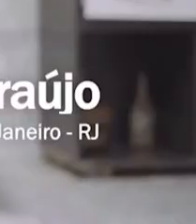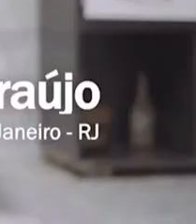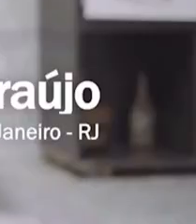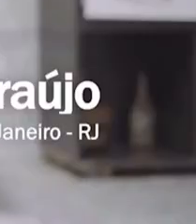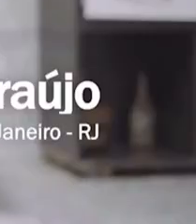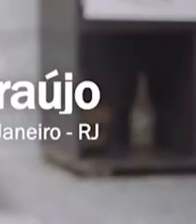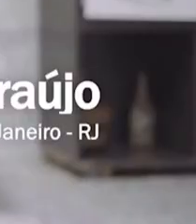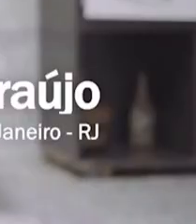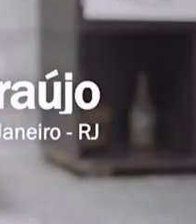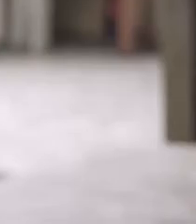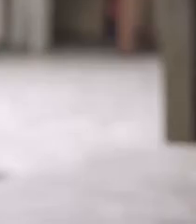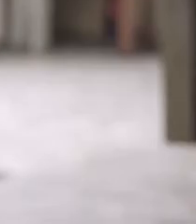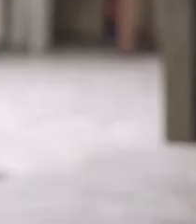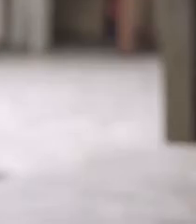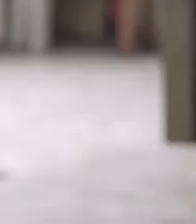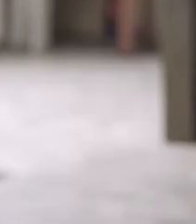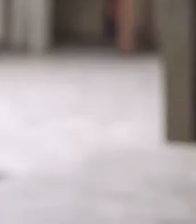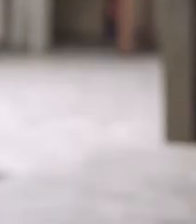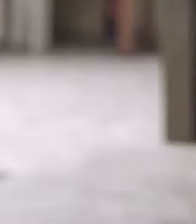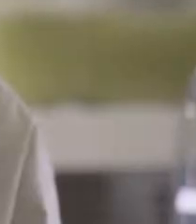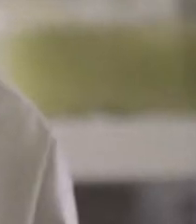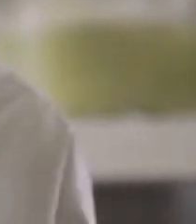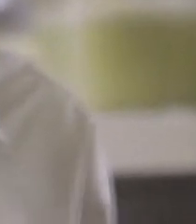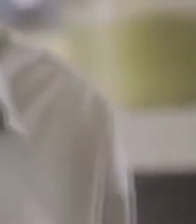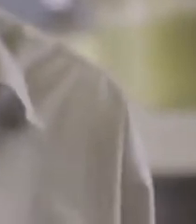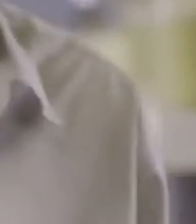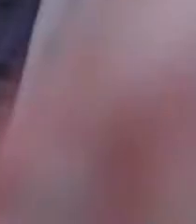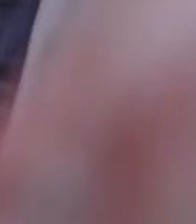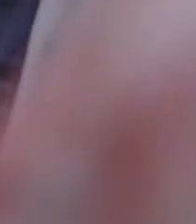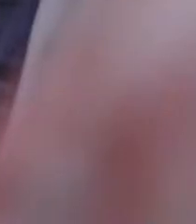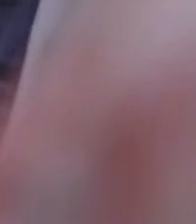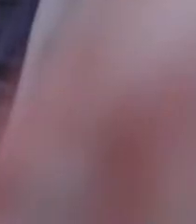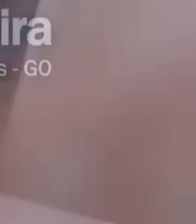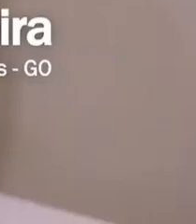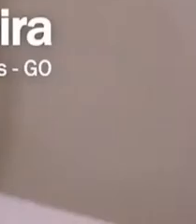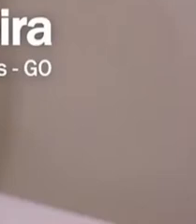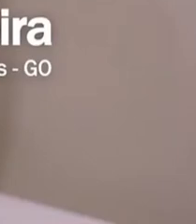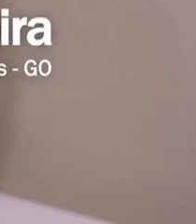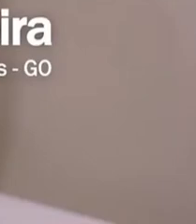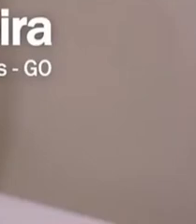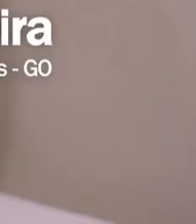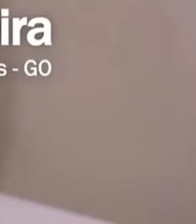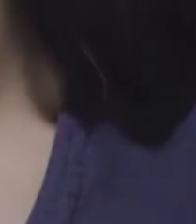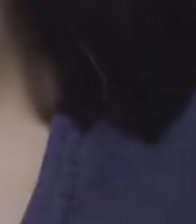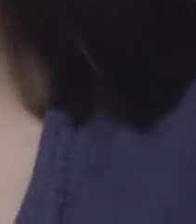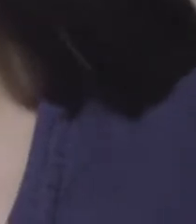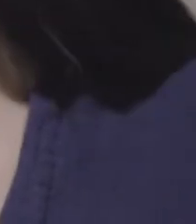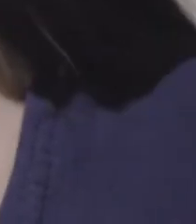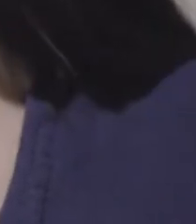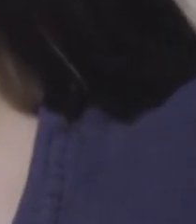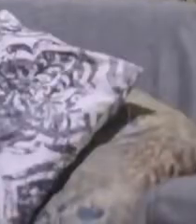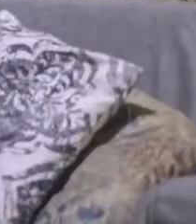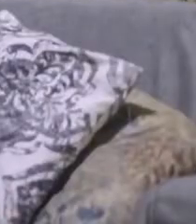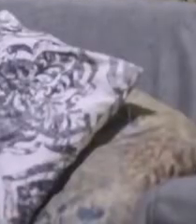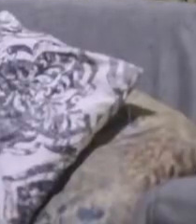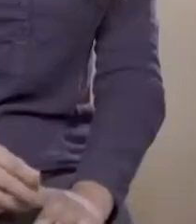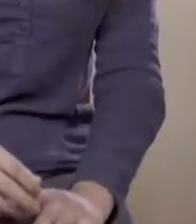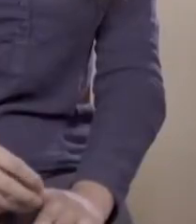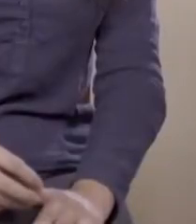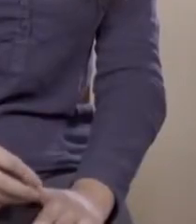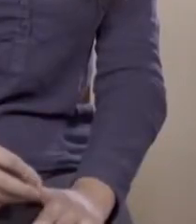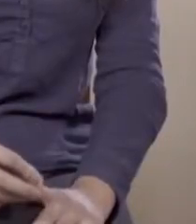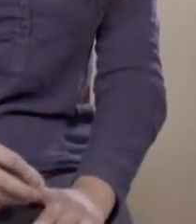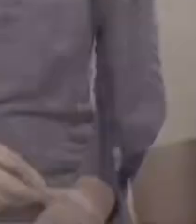tuberculose, aí quase que eu desmaio. Senti muita tosse, dor de cabeça. A minha família ficou super preocupada. O principal